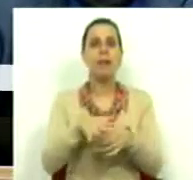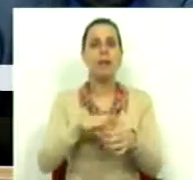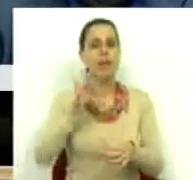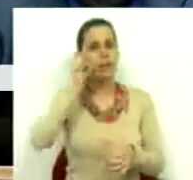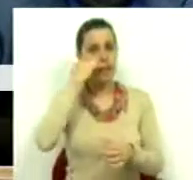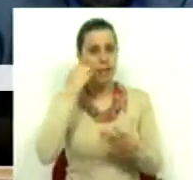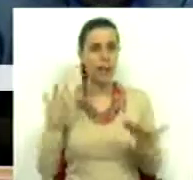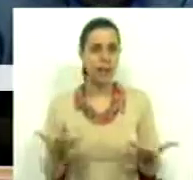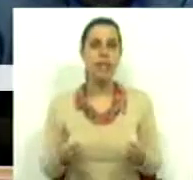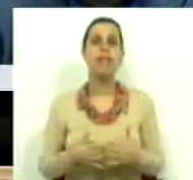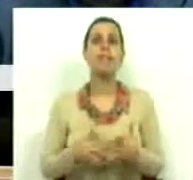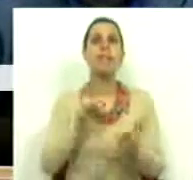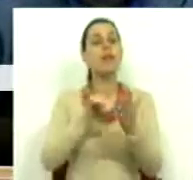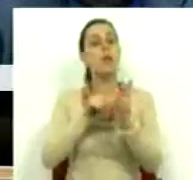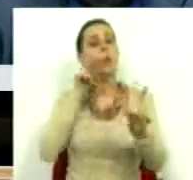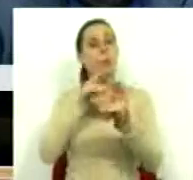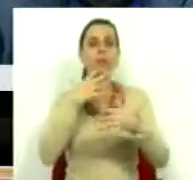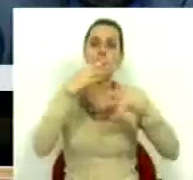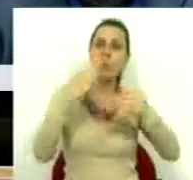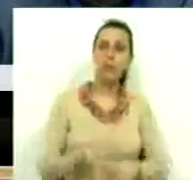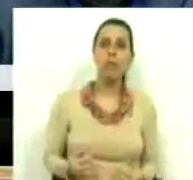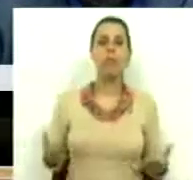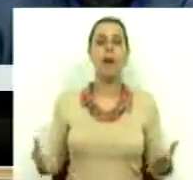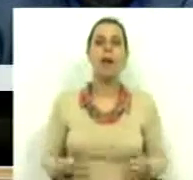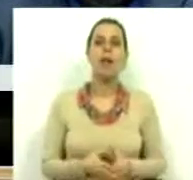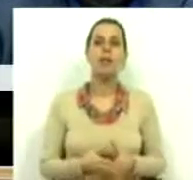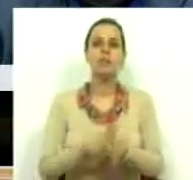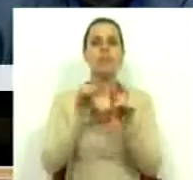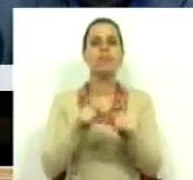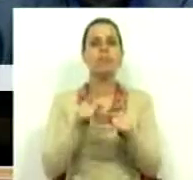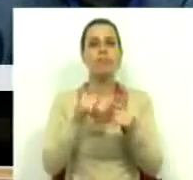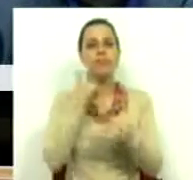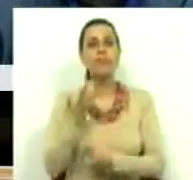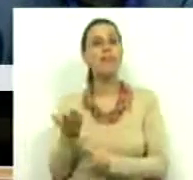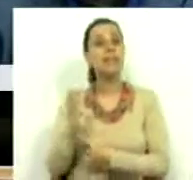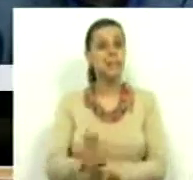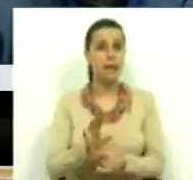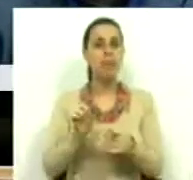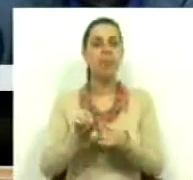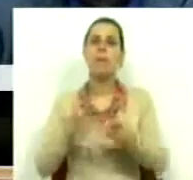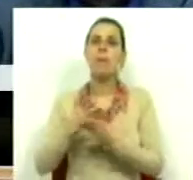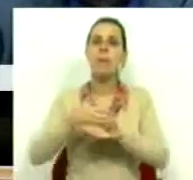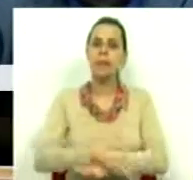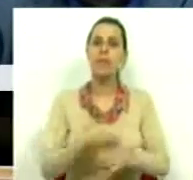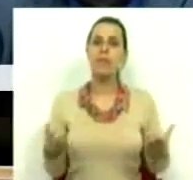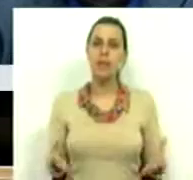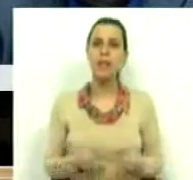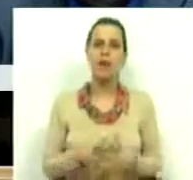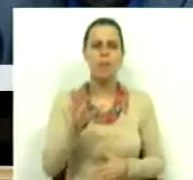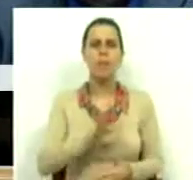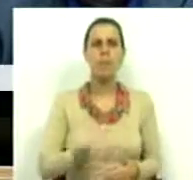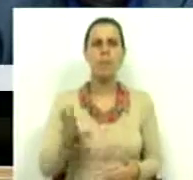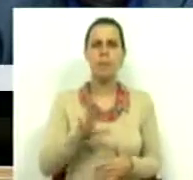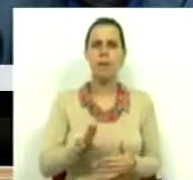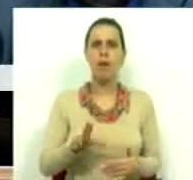crise e até do ponto de vista formal o facto de ser exemplificada a intervenção é uma